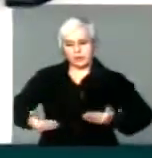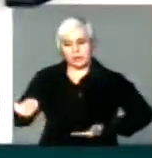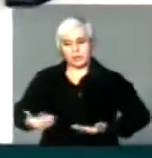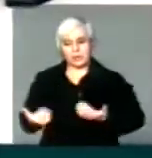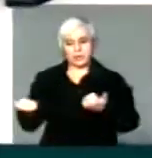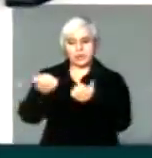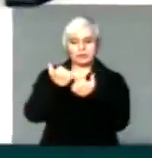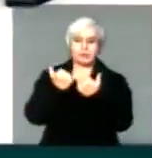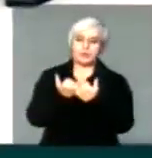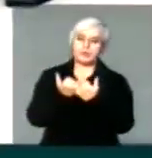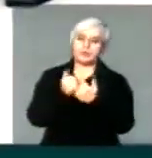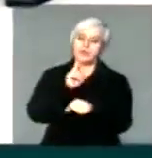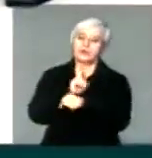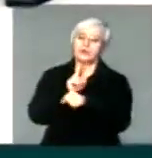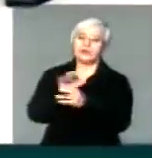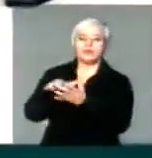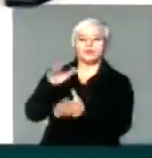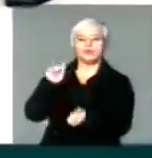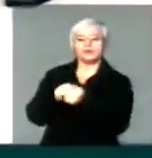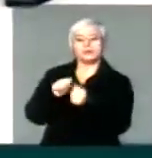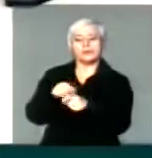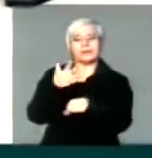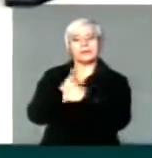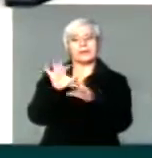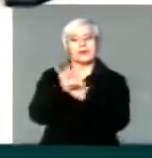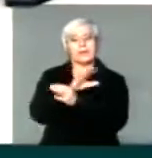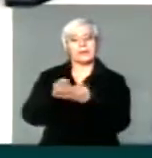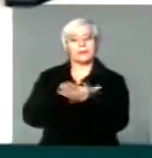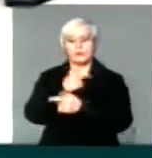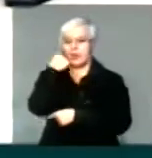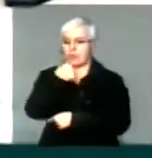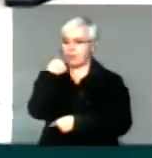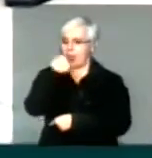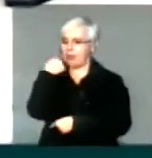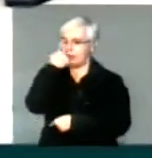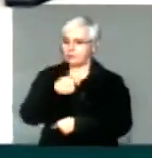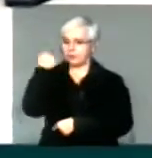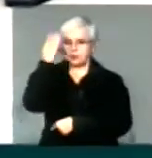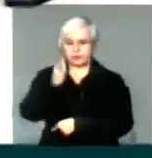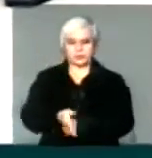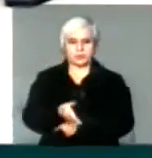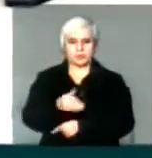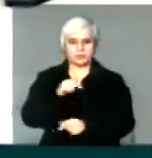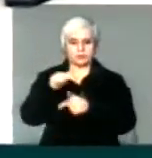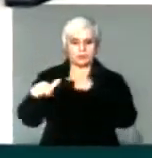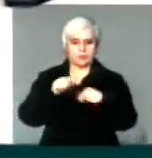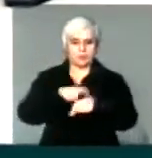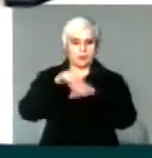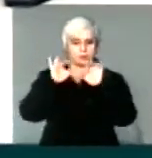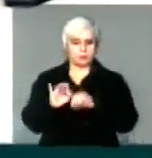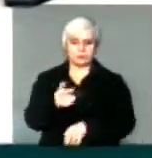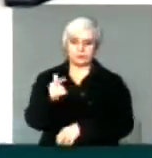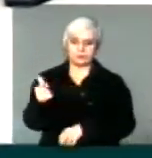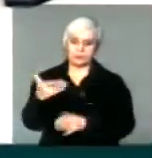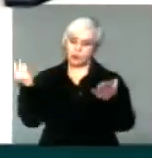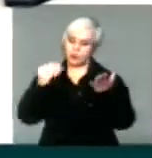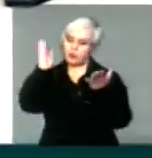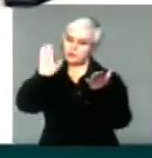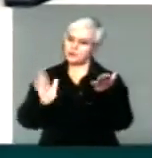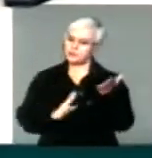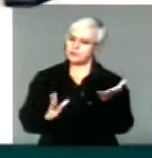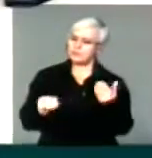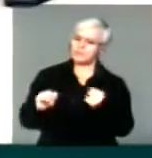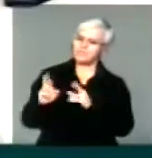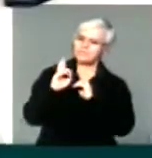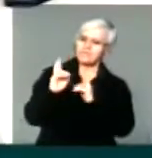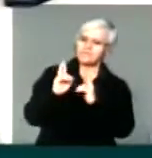que assumem essas funções sem um treinamento adequado e sem uma jornada de trabalho definida. O Brasil registra um aumento grande